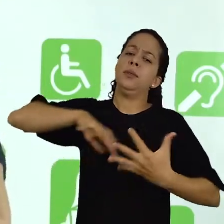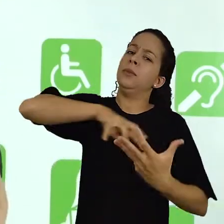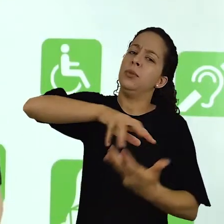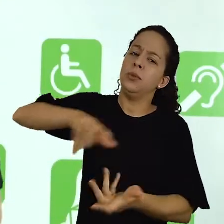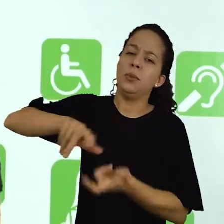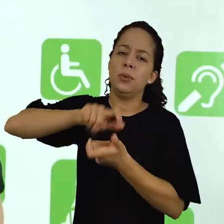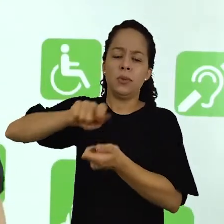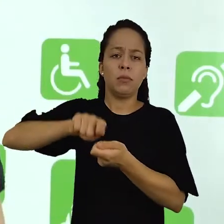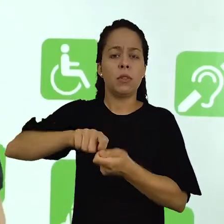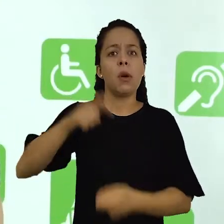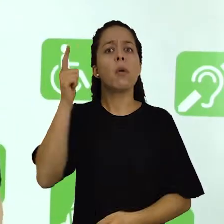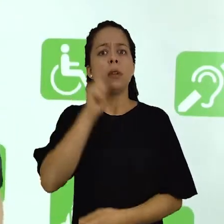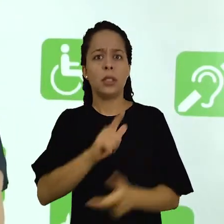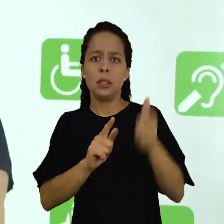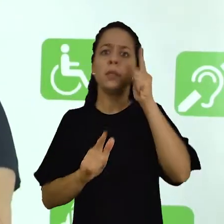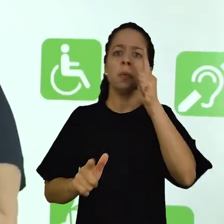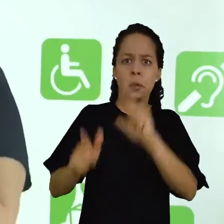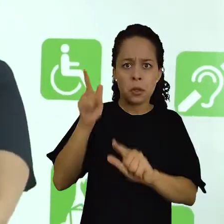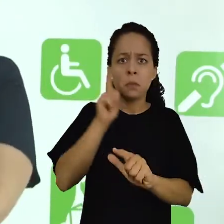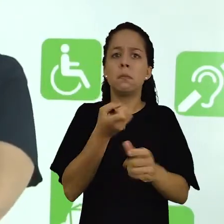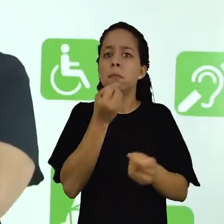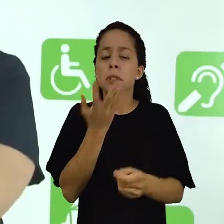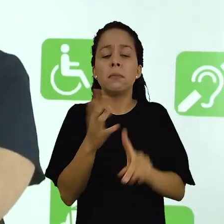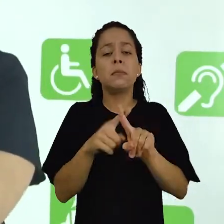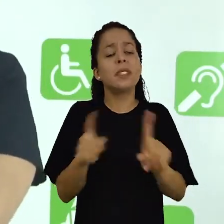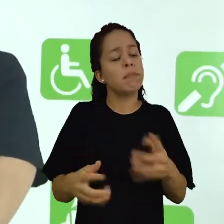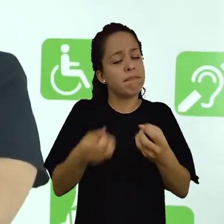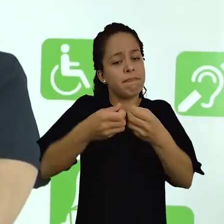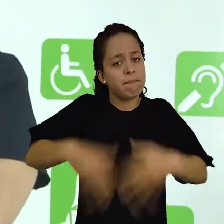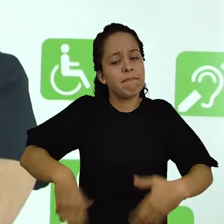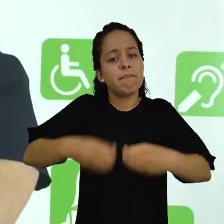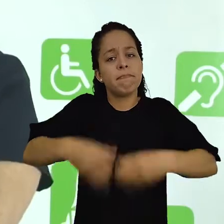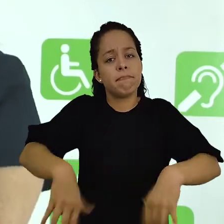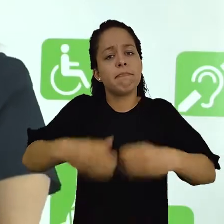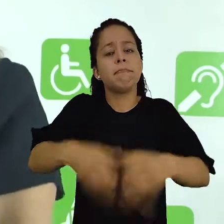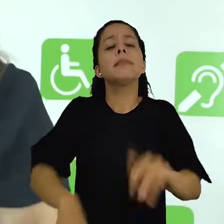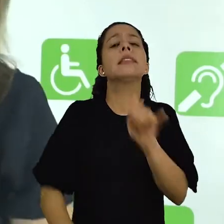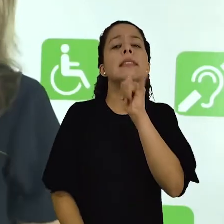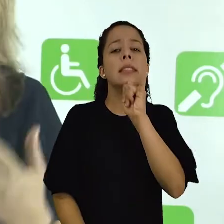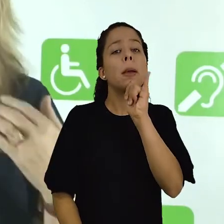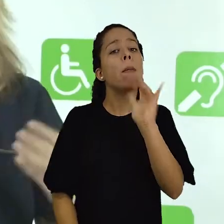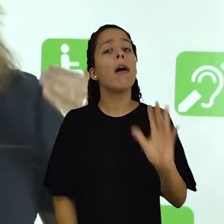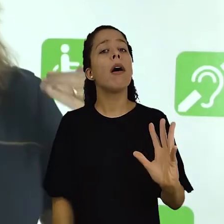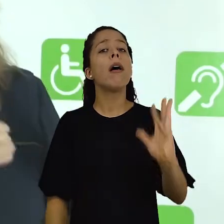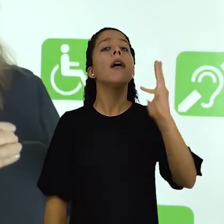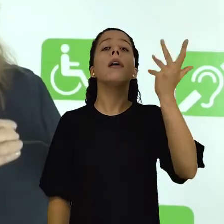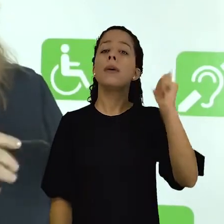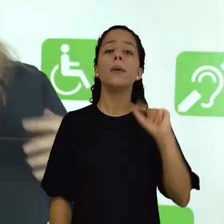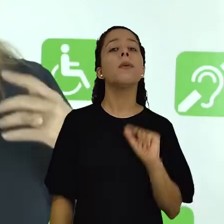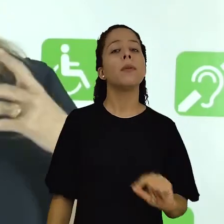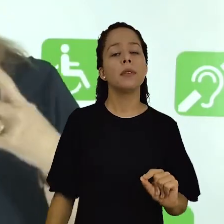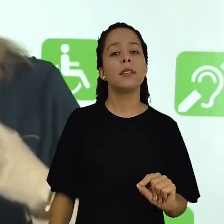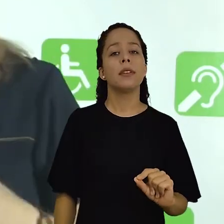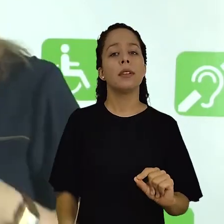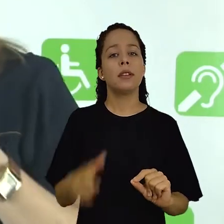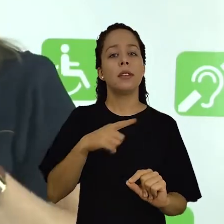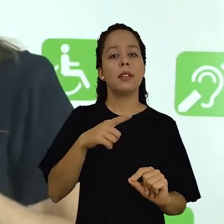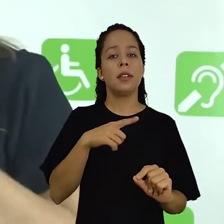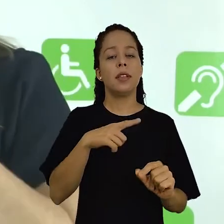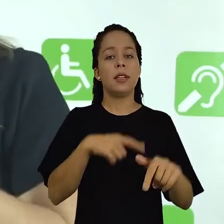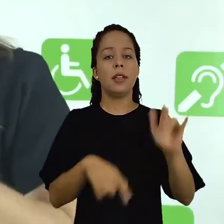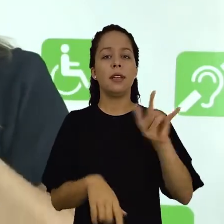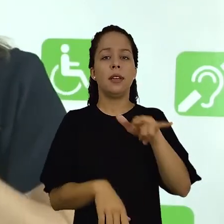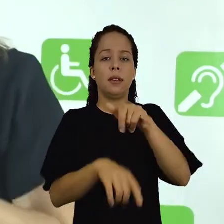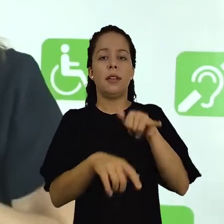prejuízos imensos para o mundo. Ganhos imensos também, mas prejuízos